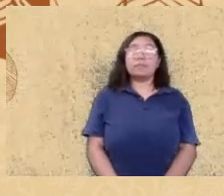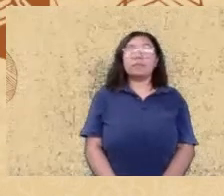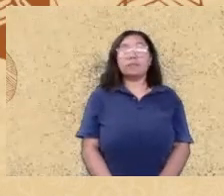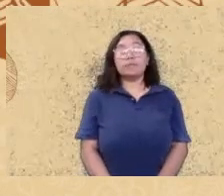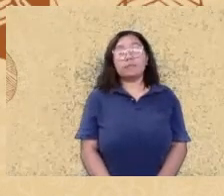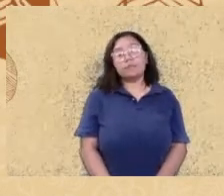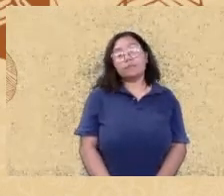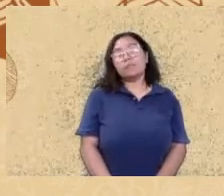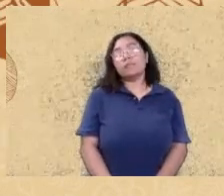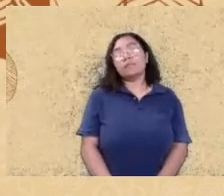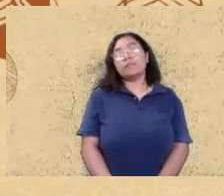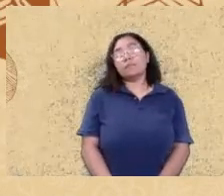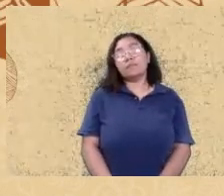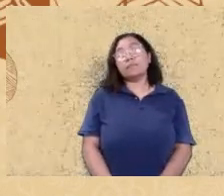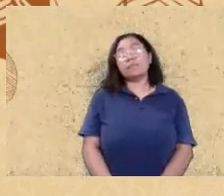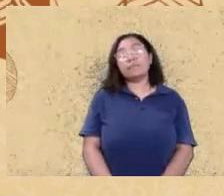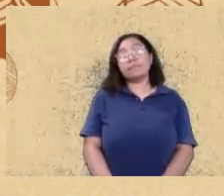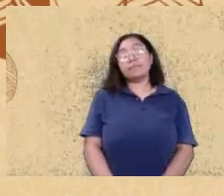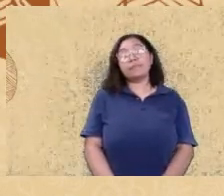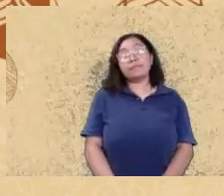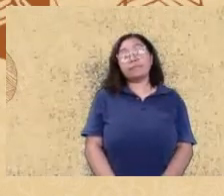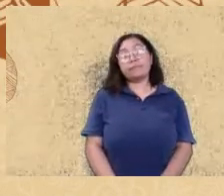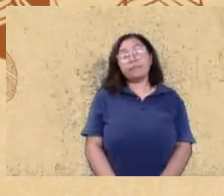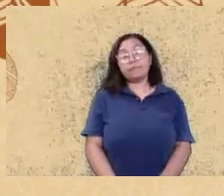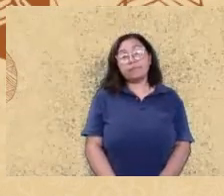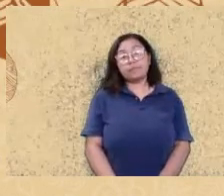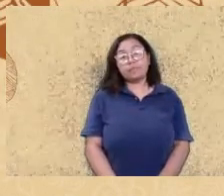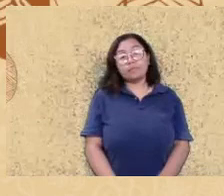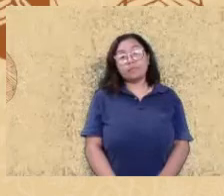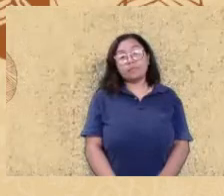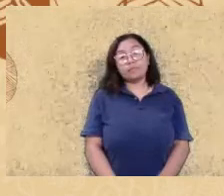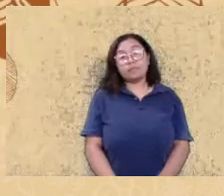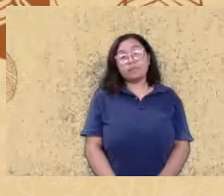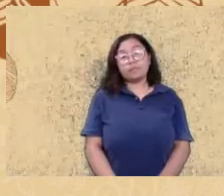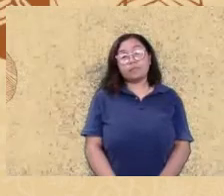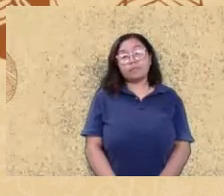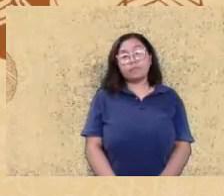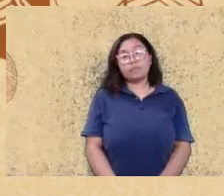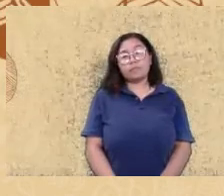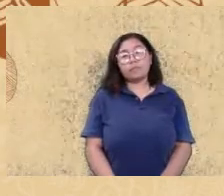isso um pouco difícil mas agora vai